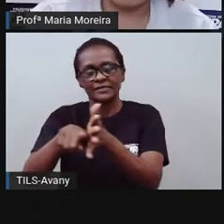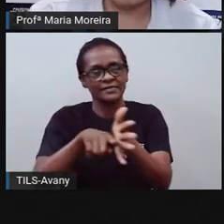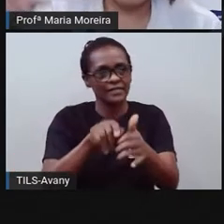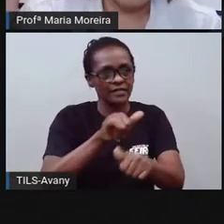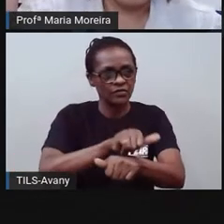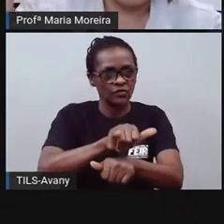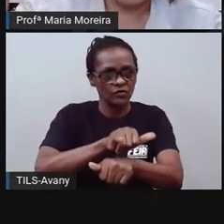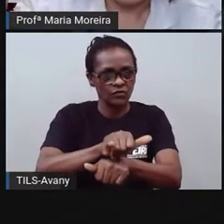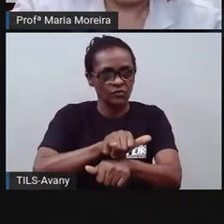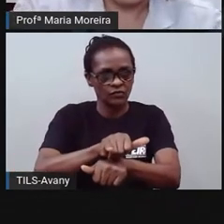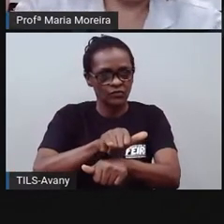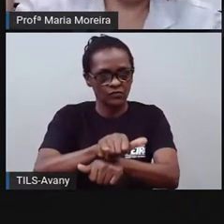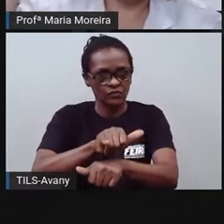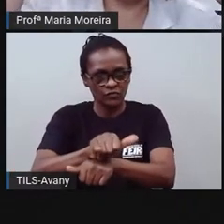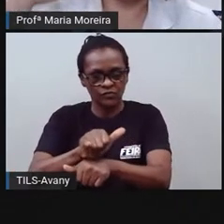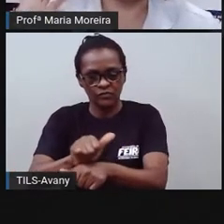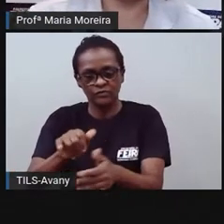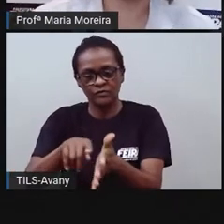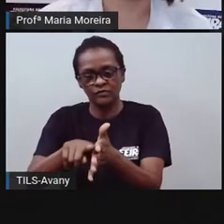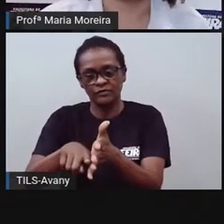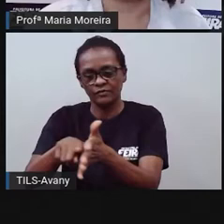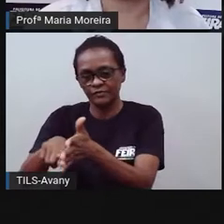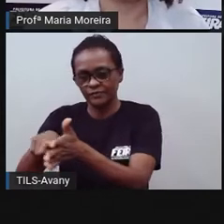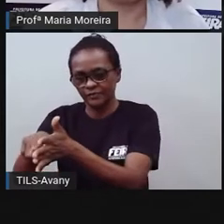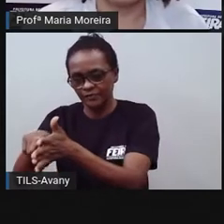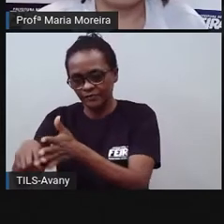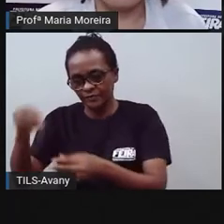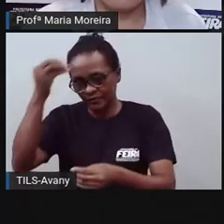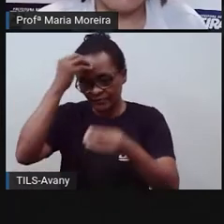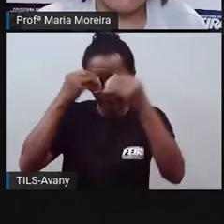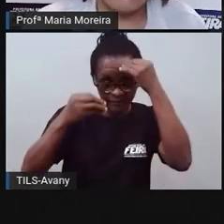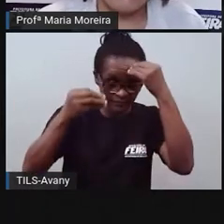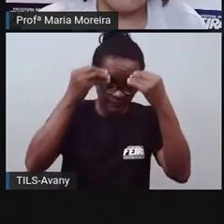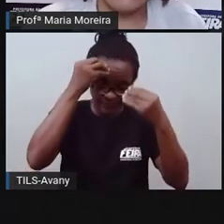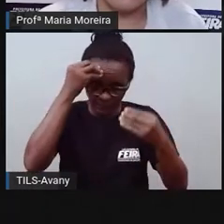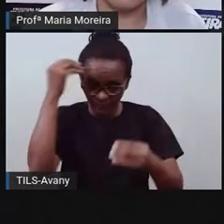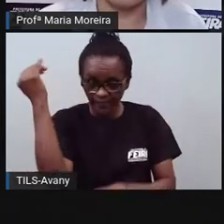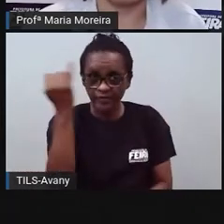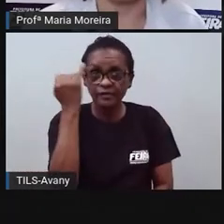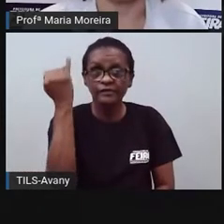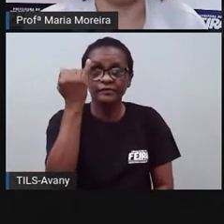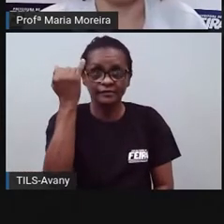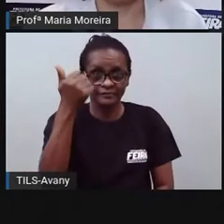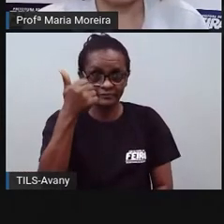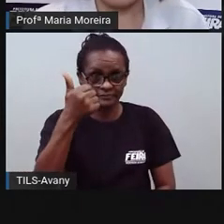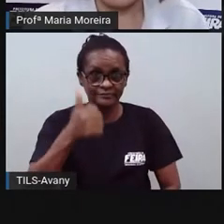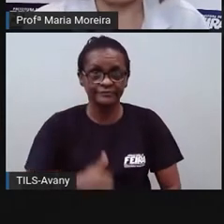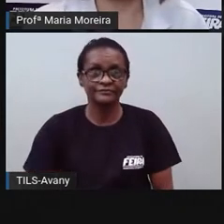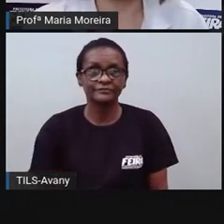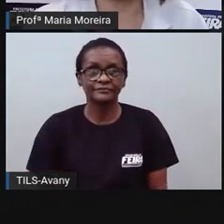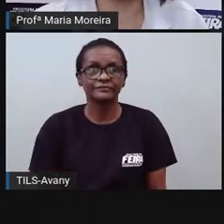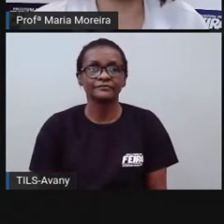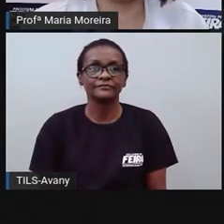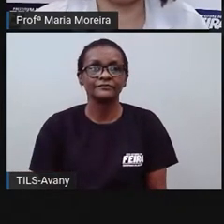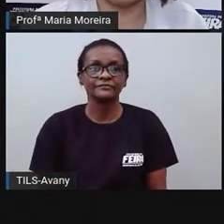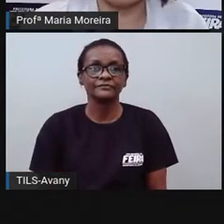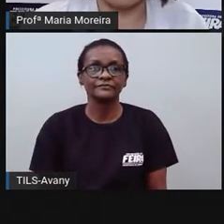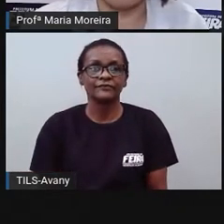pesquisar, porque a gente vai o quê? Guardando tudo na nossa memória. Bom, a